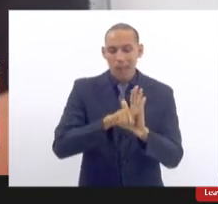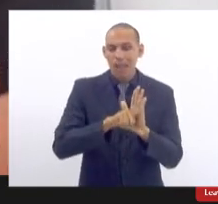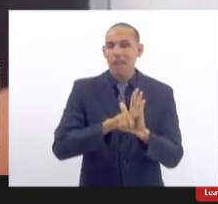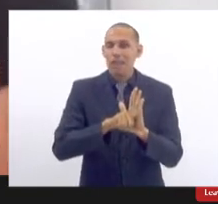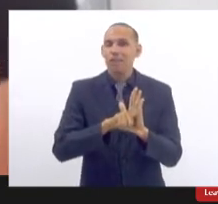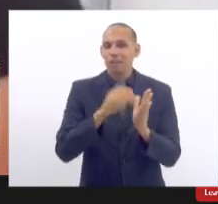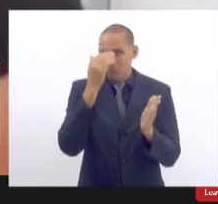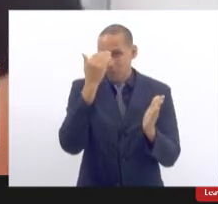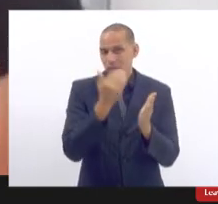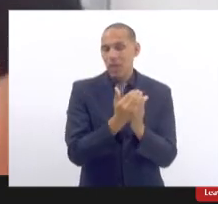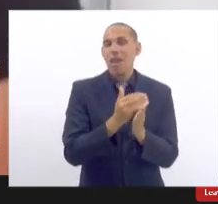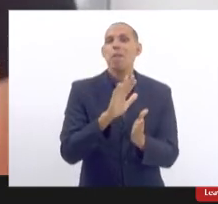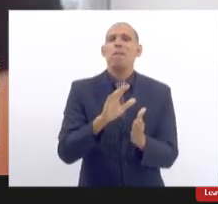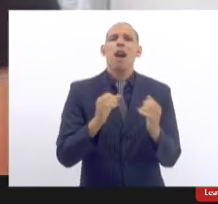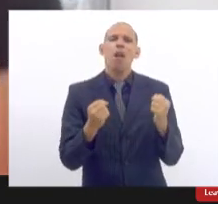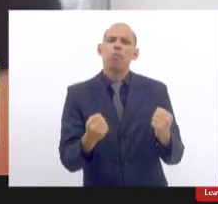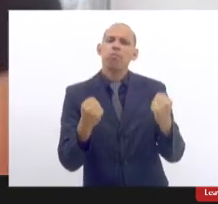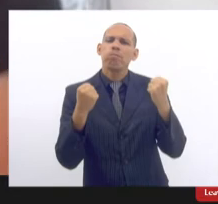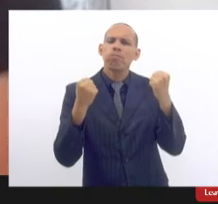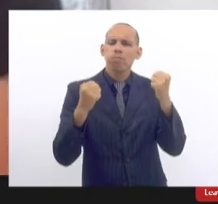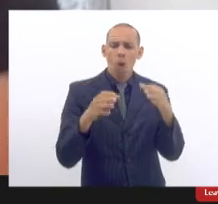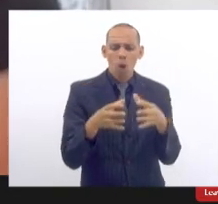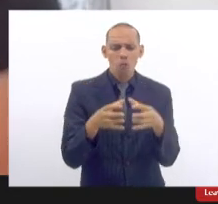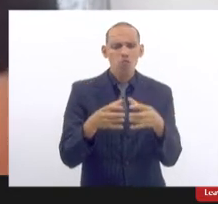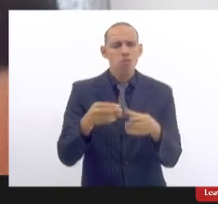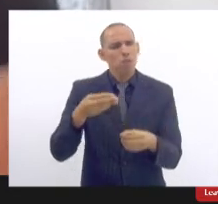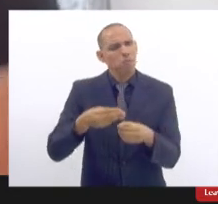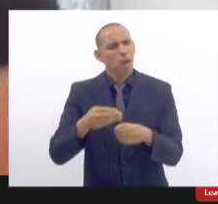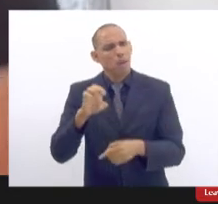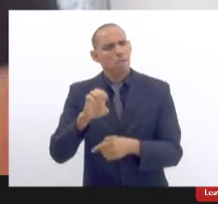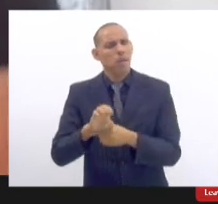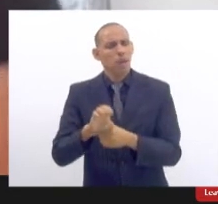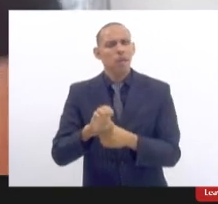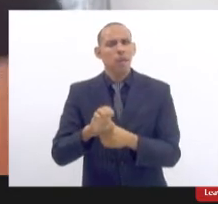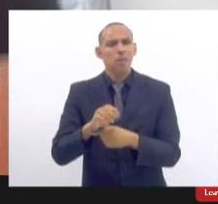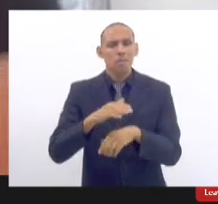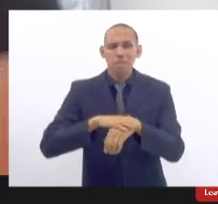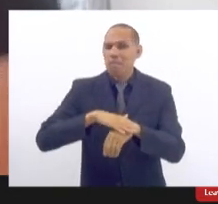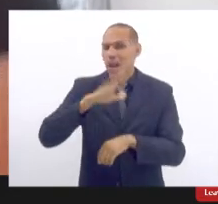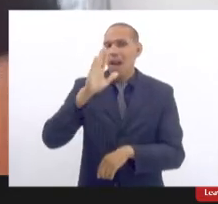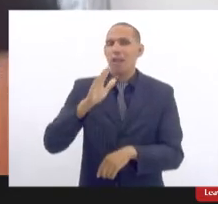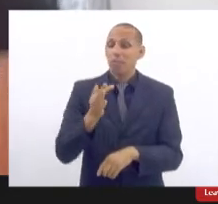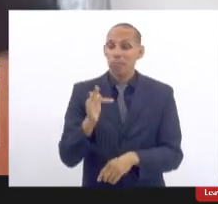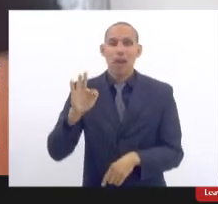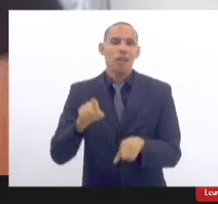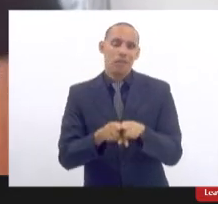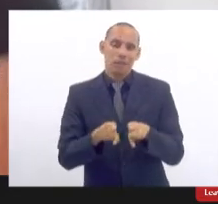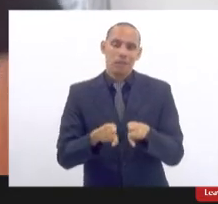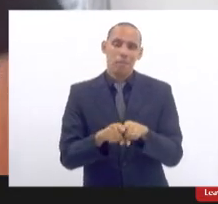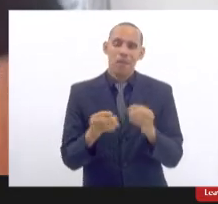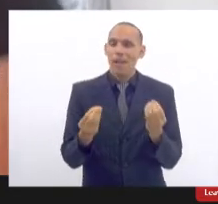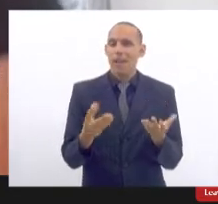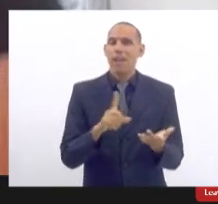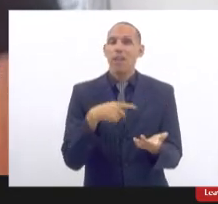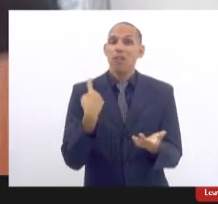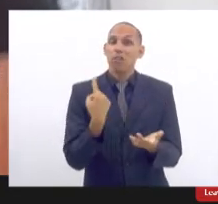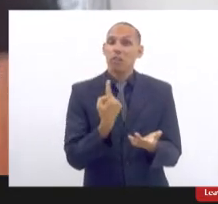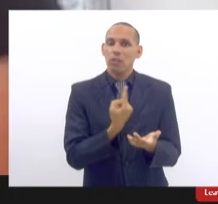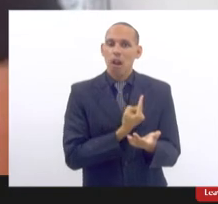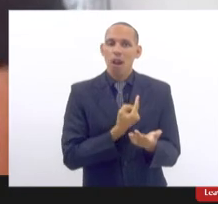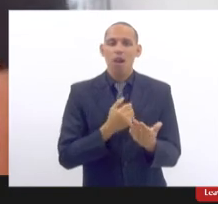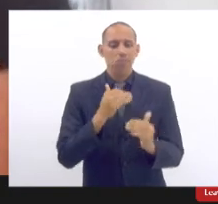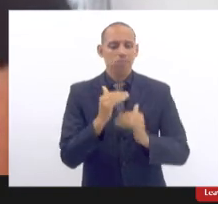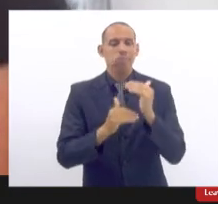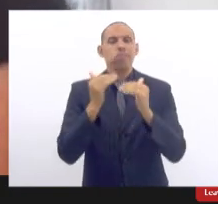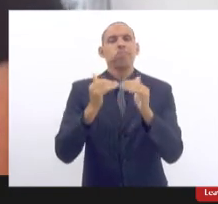isso inclusive fortalecendo mais os conselhos municipais estadual e federal para que a gente possa avançar